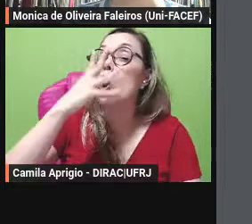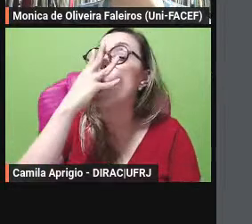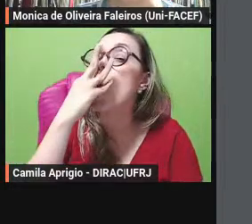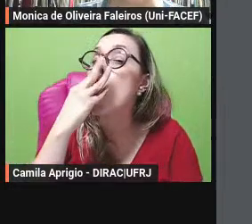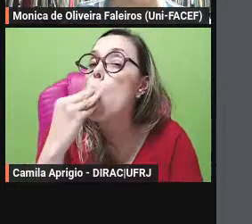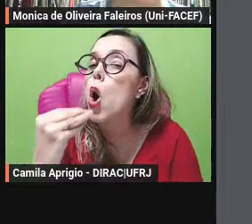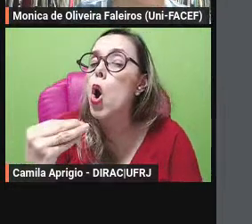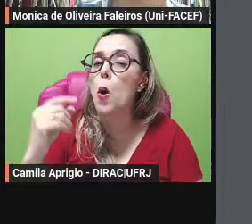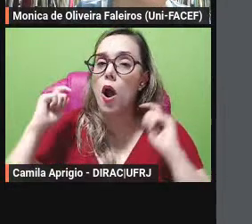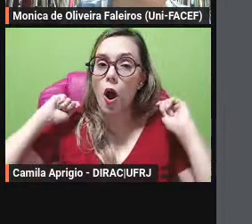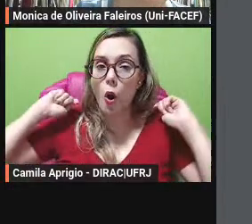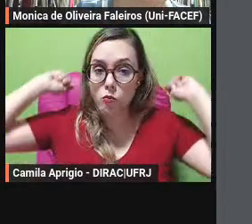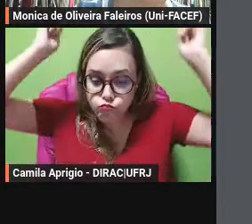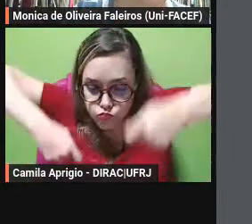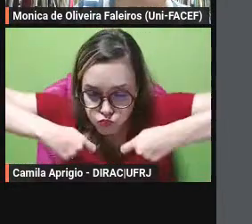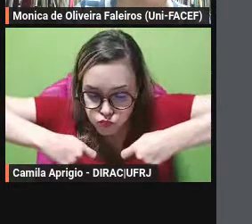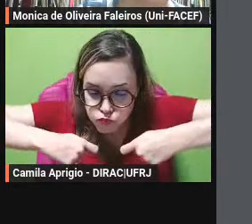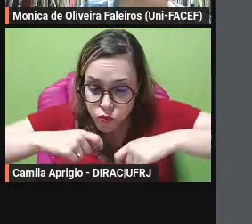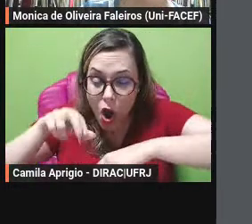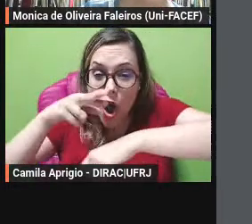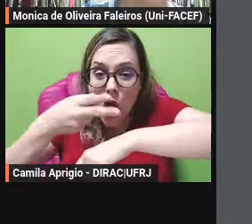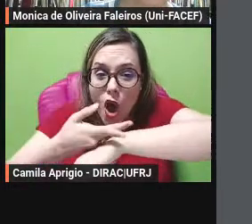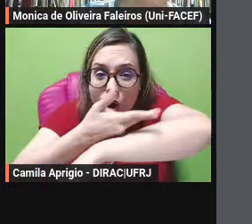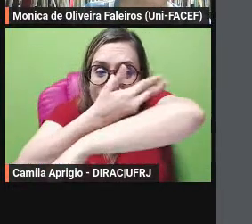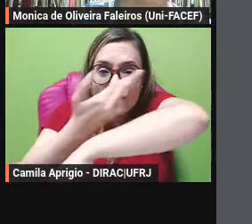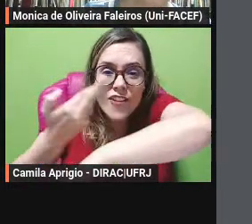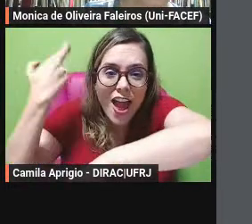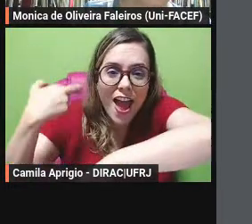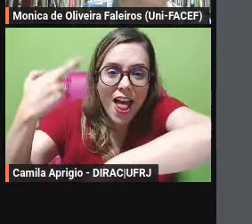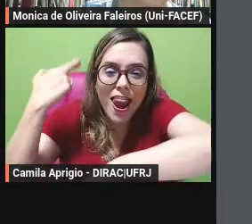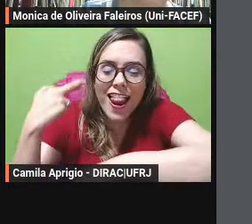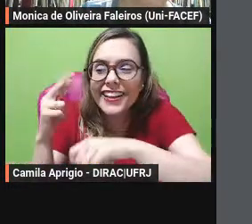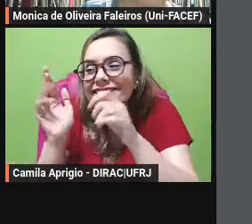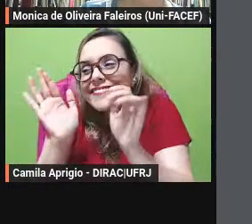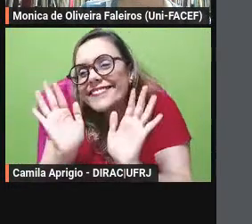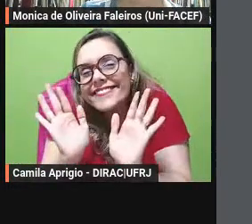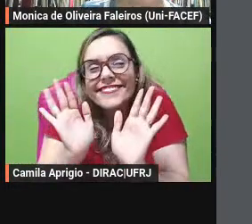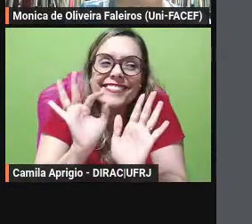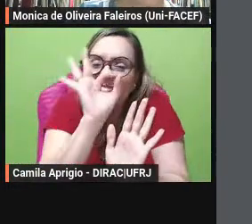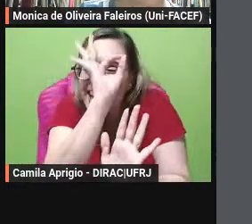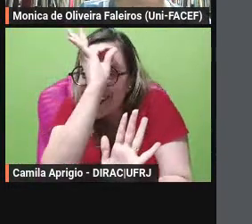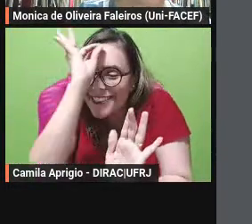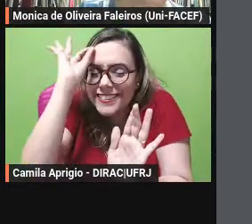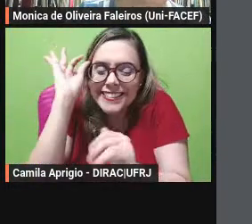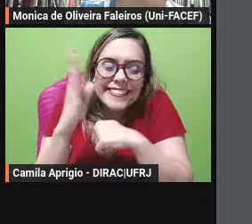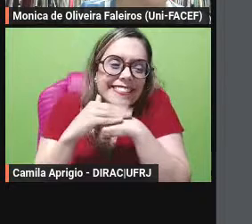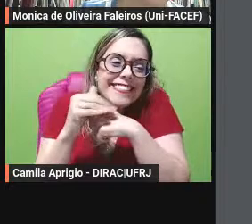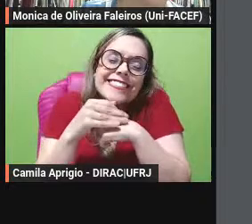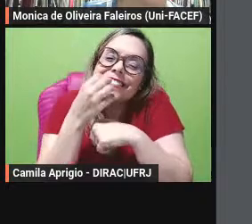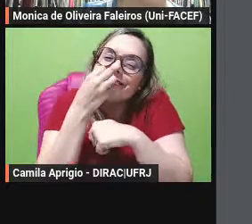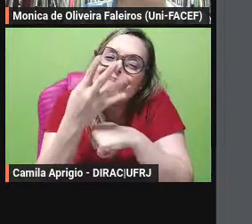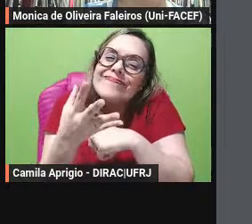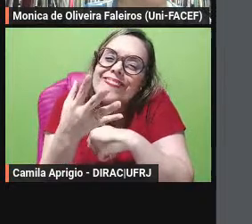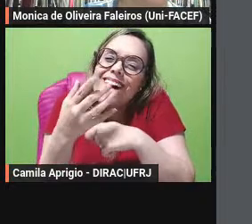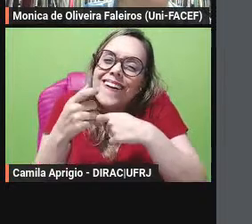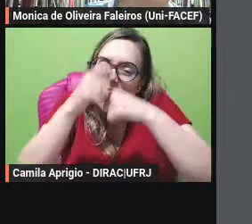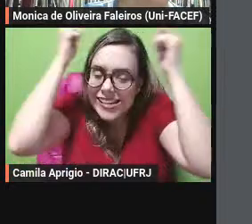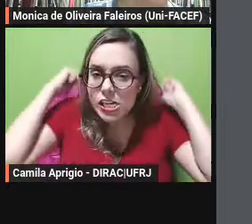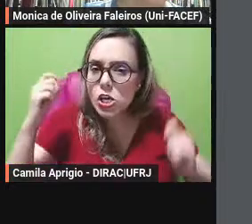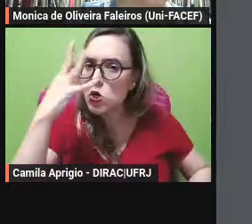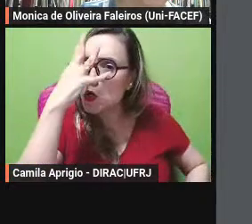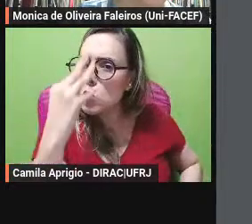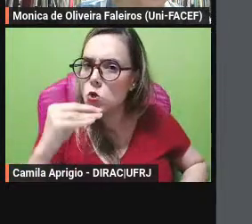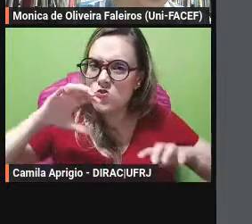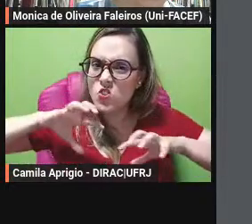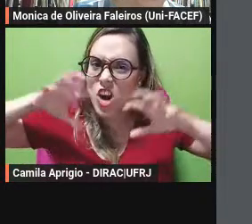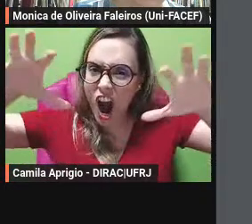estuprando inocentes na parte de trás novamente reporta-se ao passado para dizer que aspas